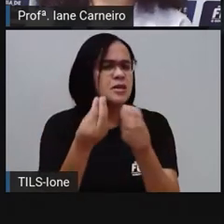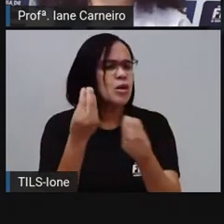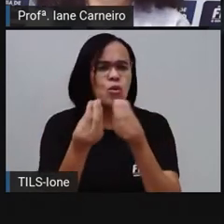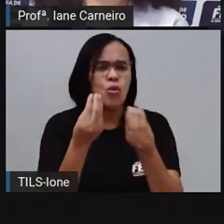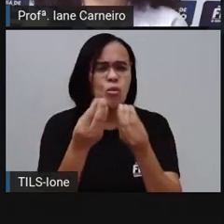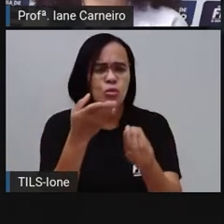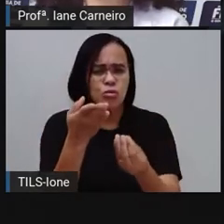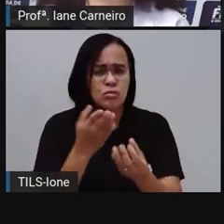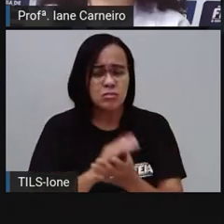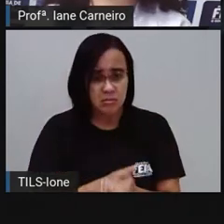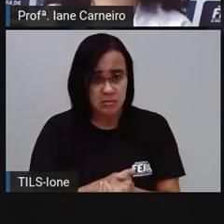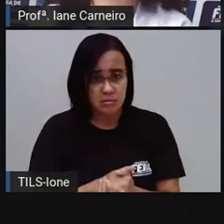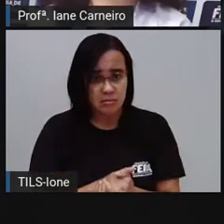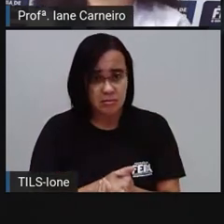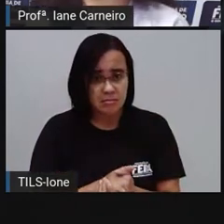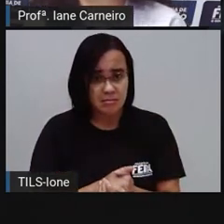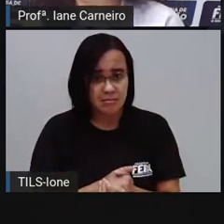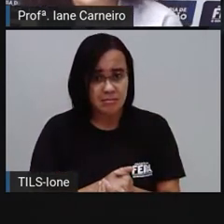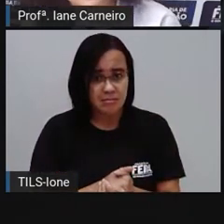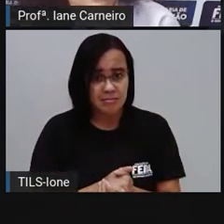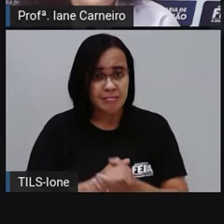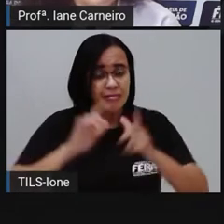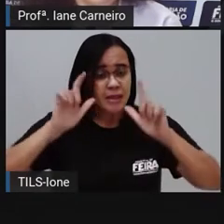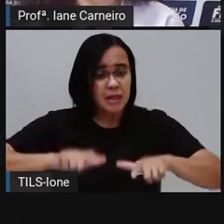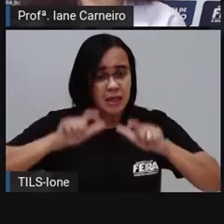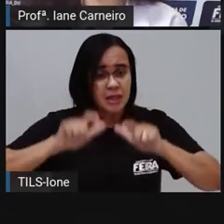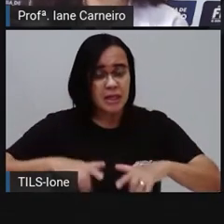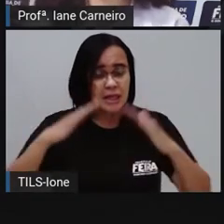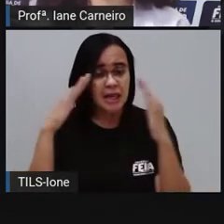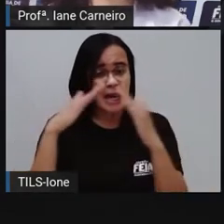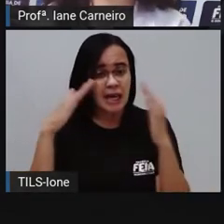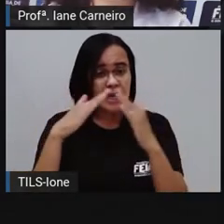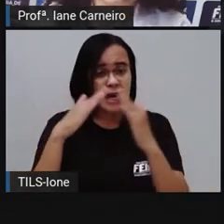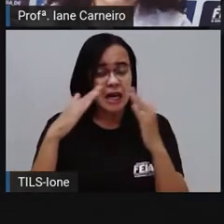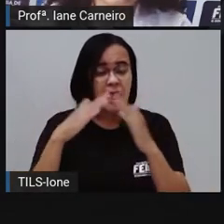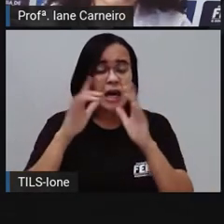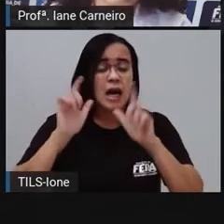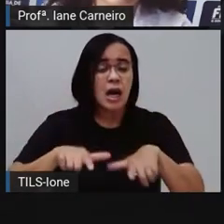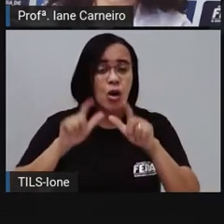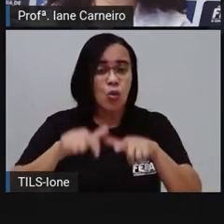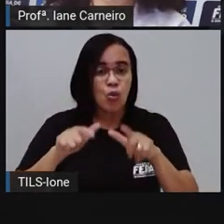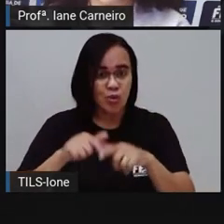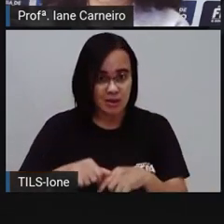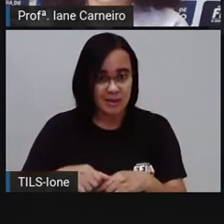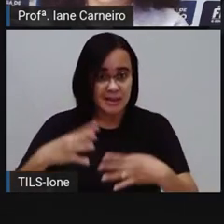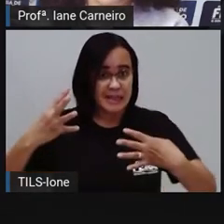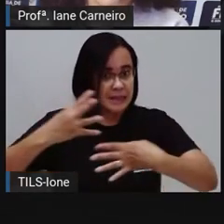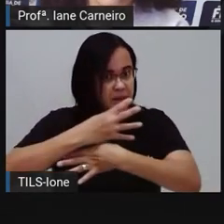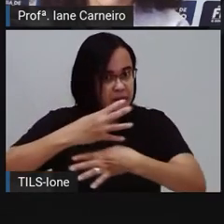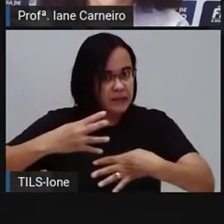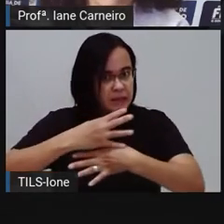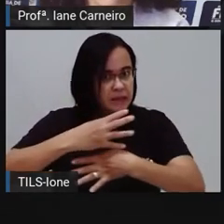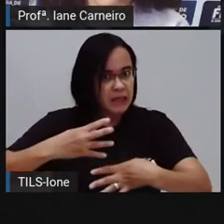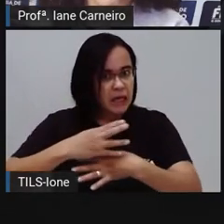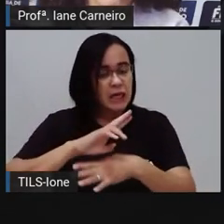família que mora na região da cidade ou na região do campo? O que é que vocês acham?